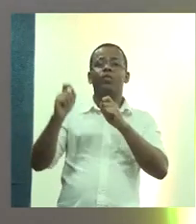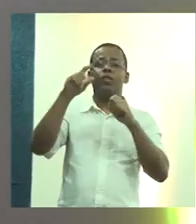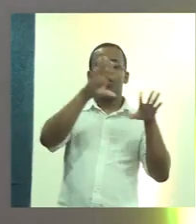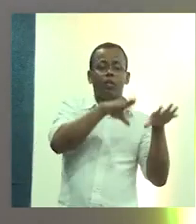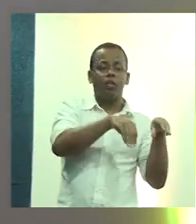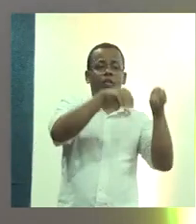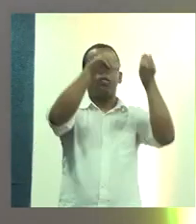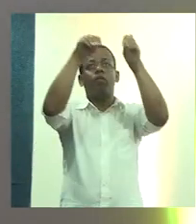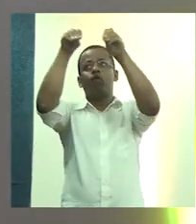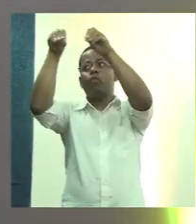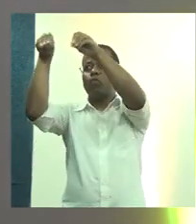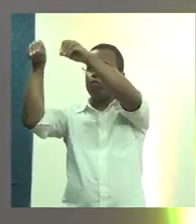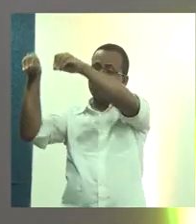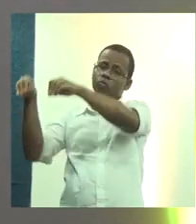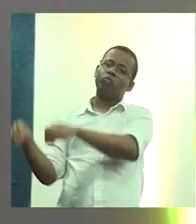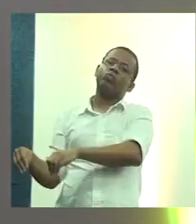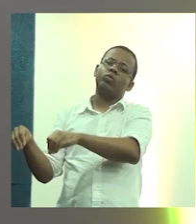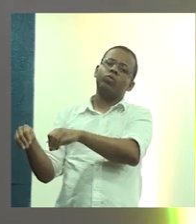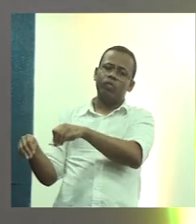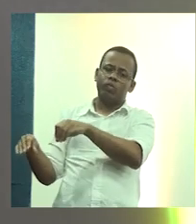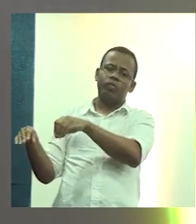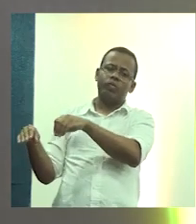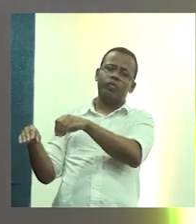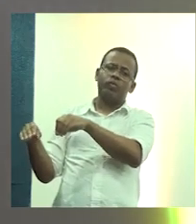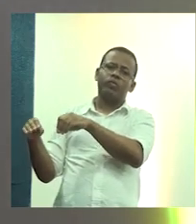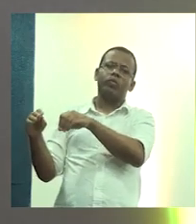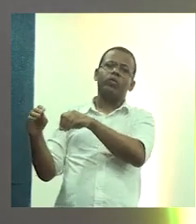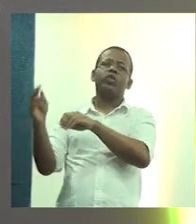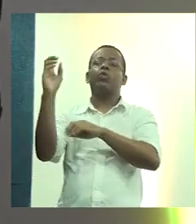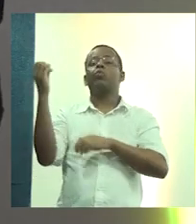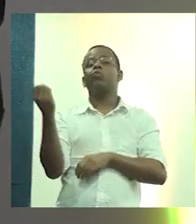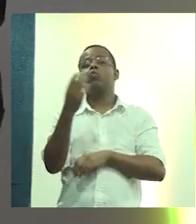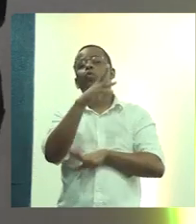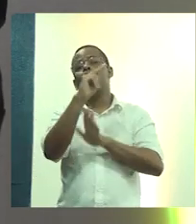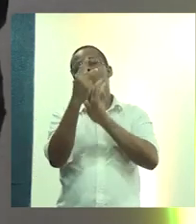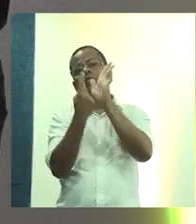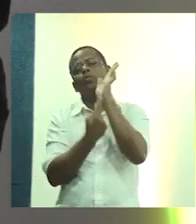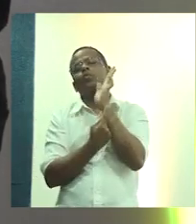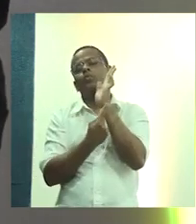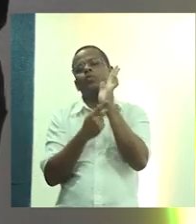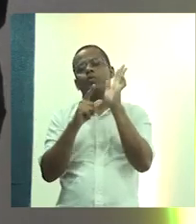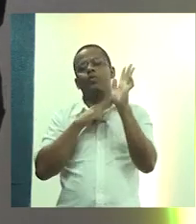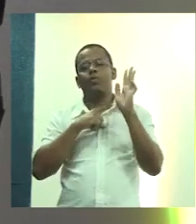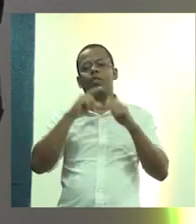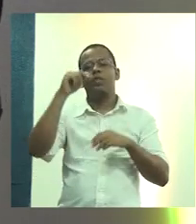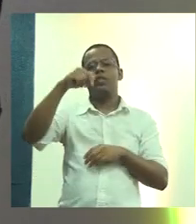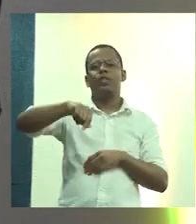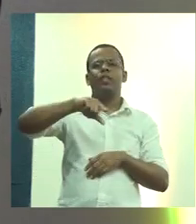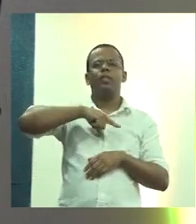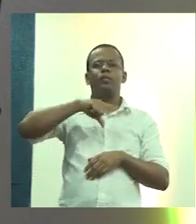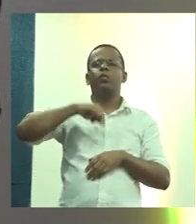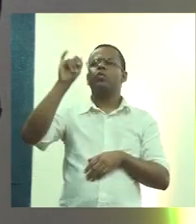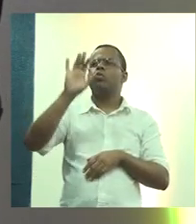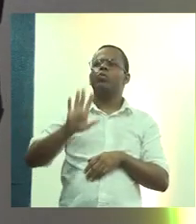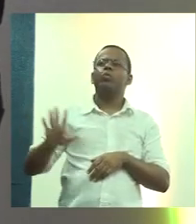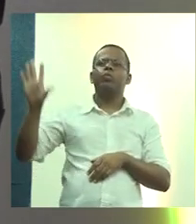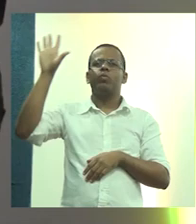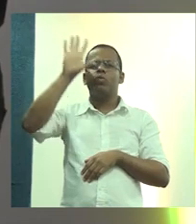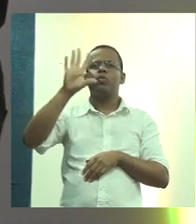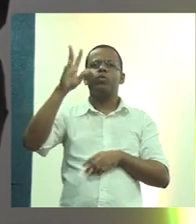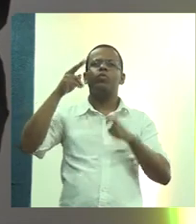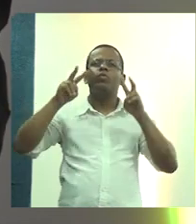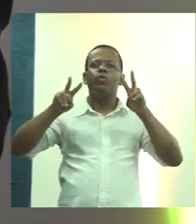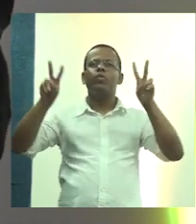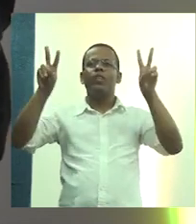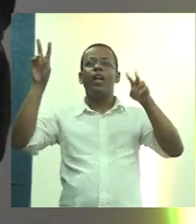para esse novo projeto. Aqui nós temos uma imagem que todos devem se lembrar